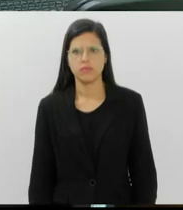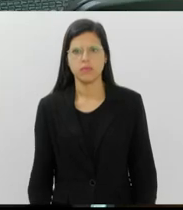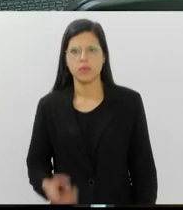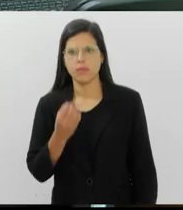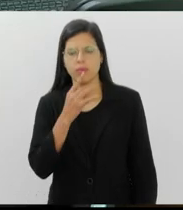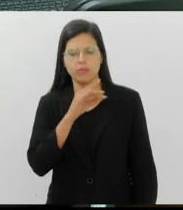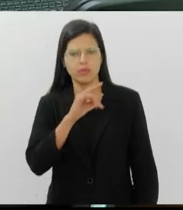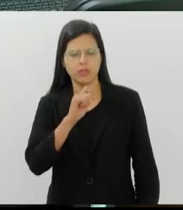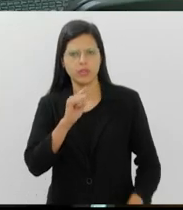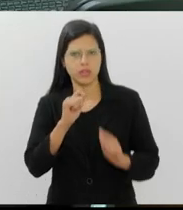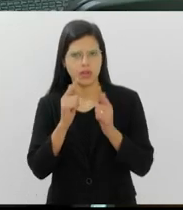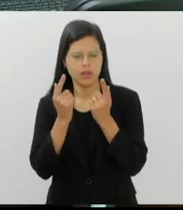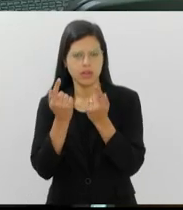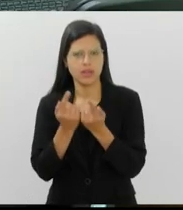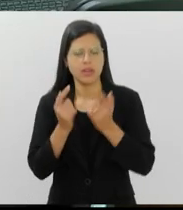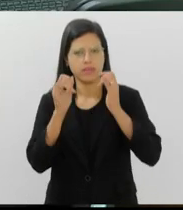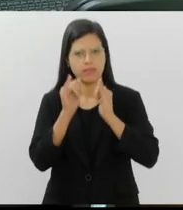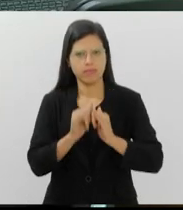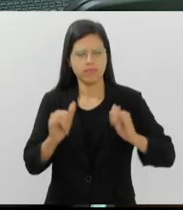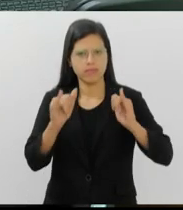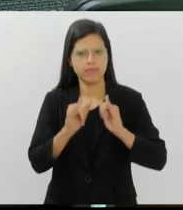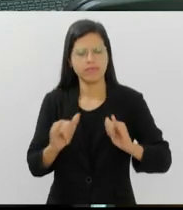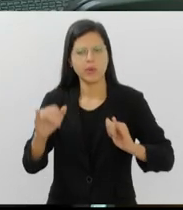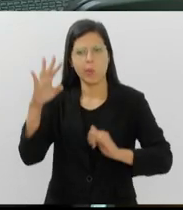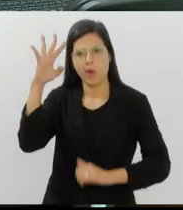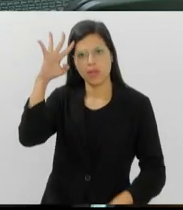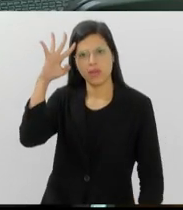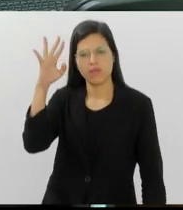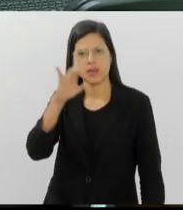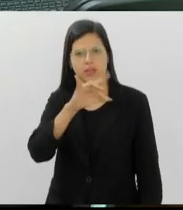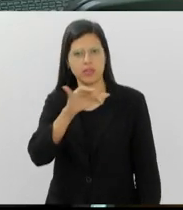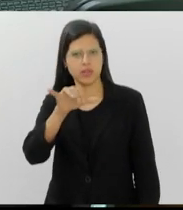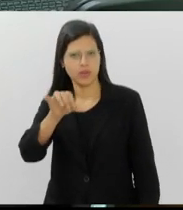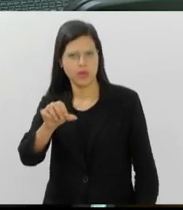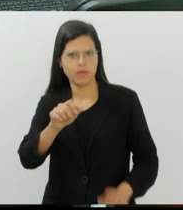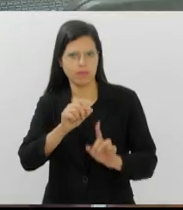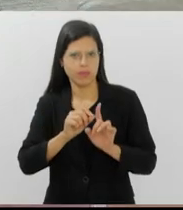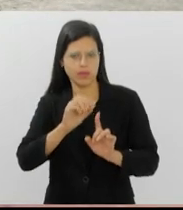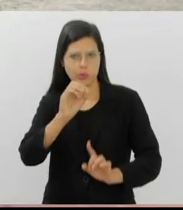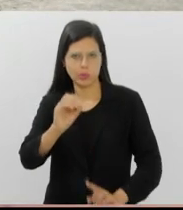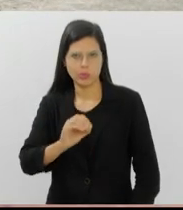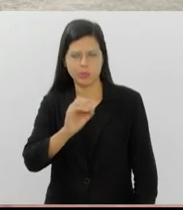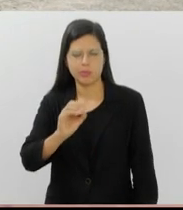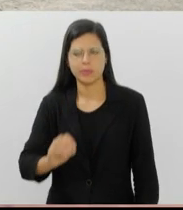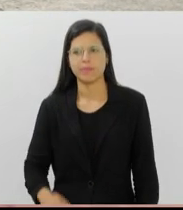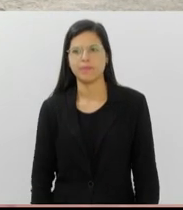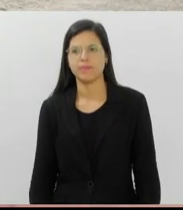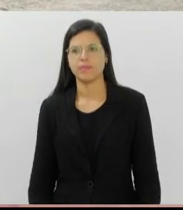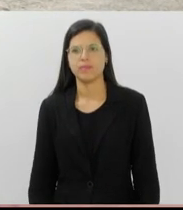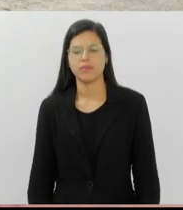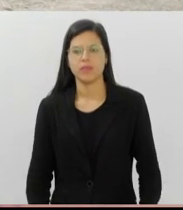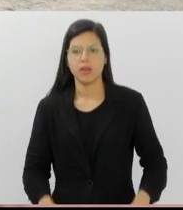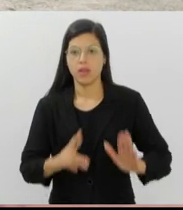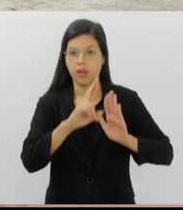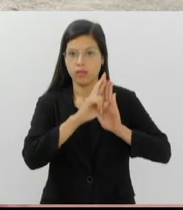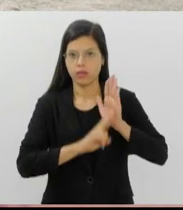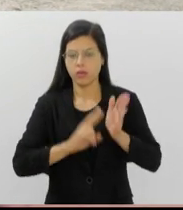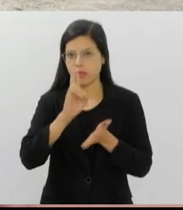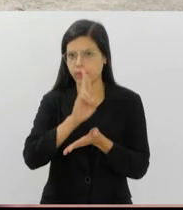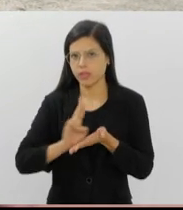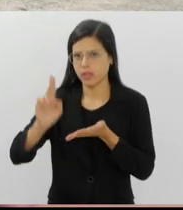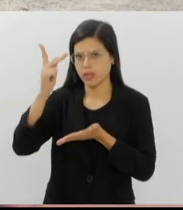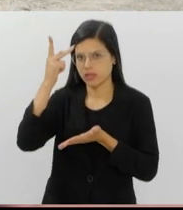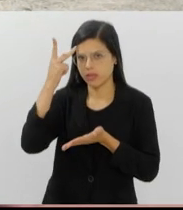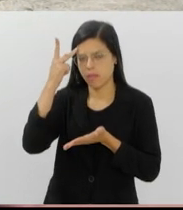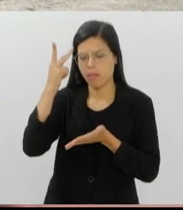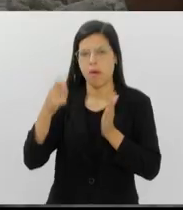O Bom Dia Alerj traz os seguintes destaques nesta quarta-feira, 9 de outubro. Relatório da Universidade de São